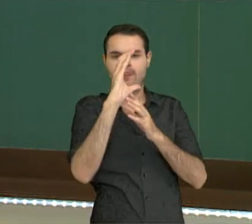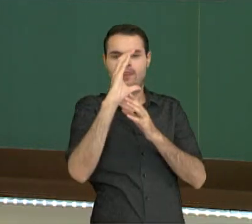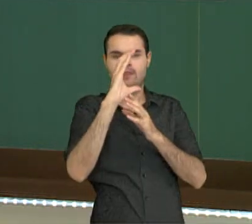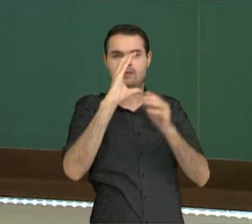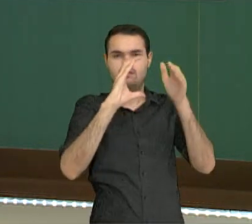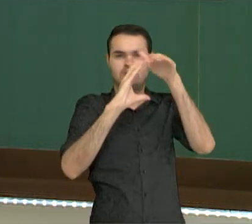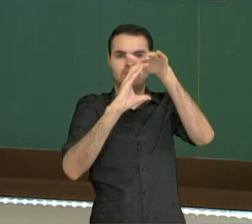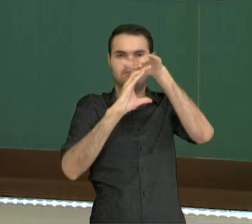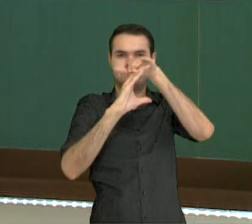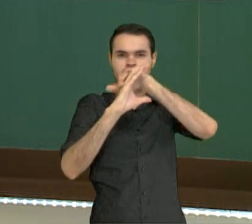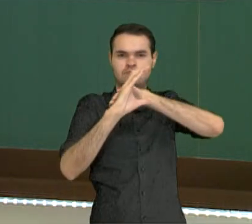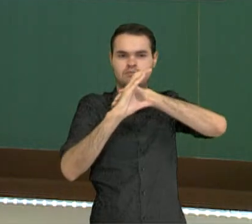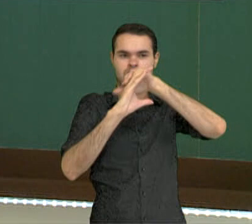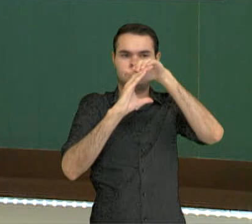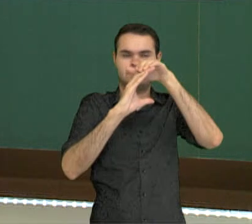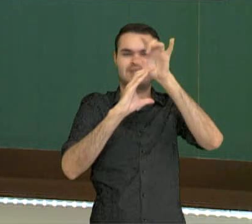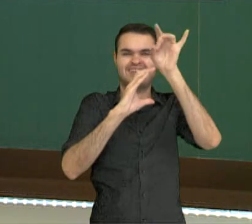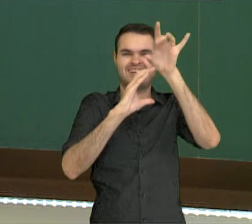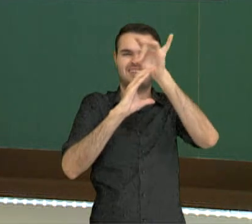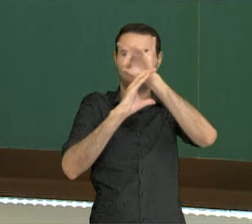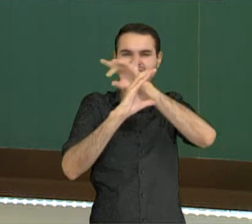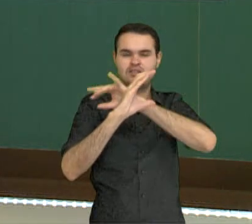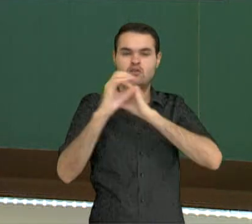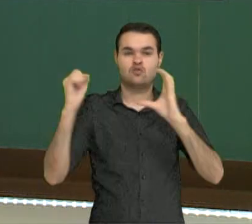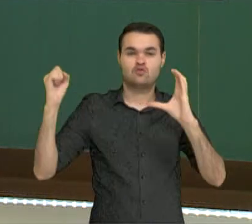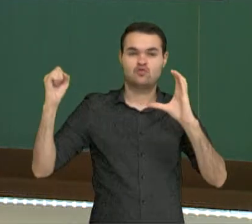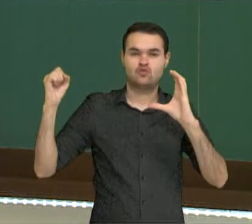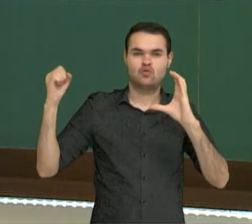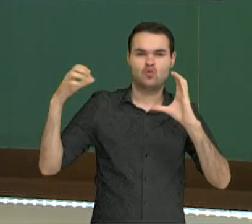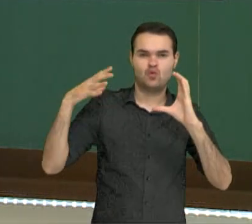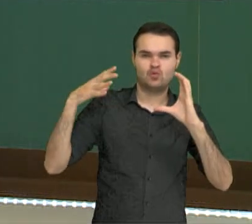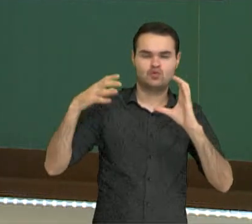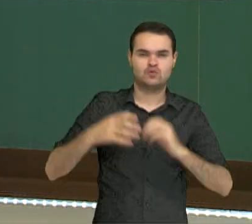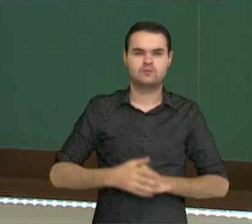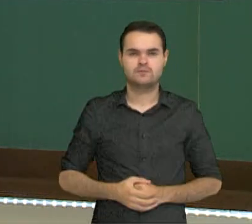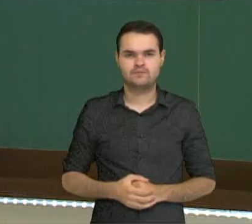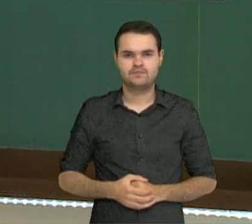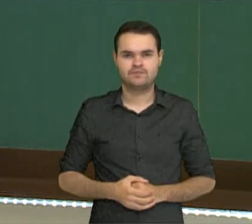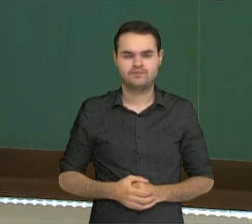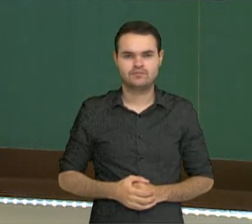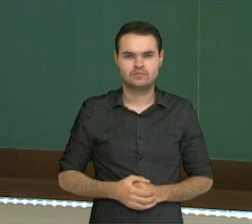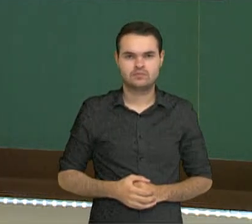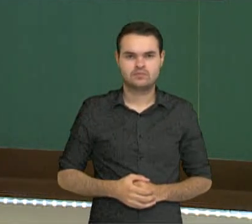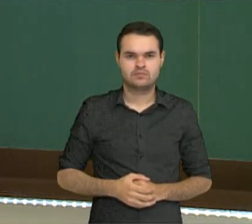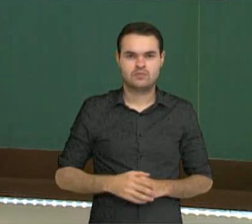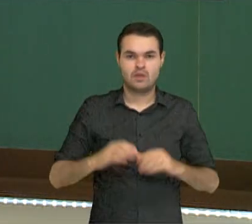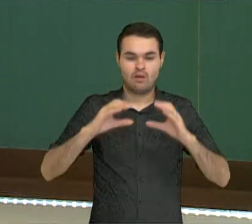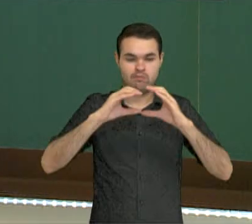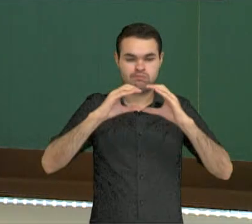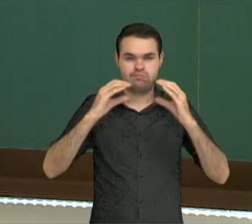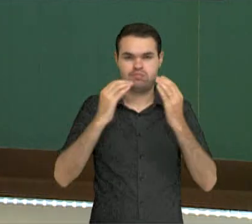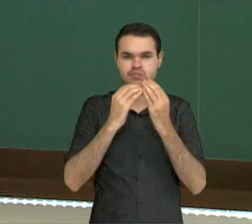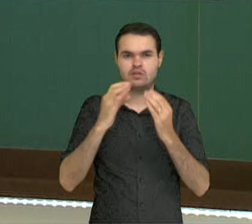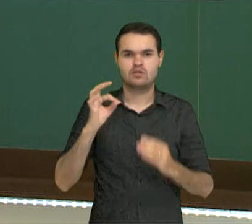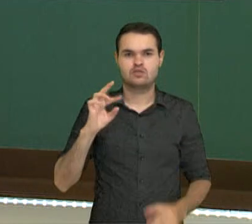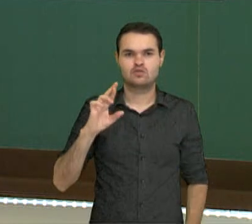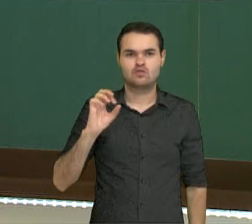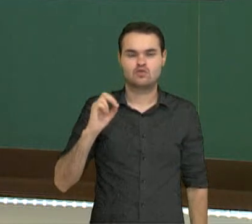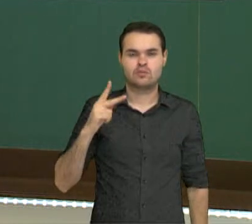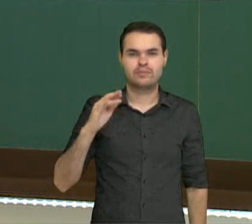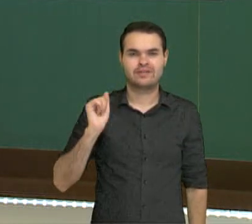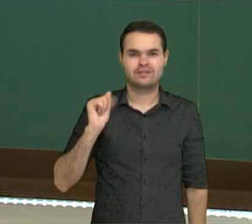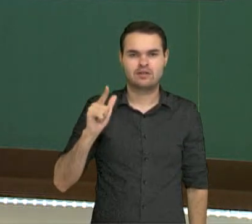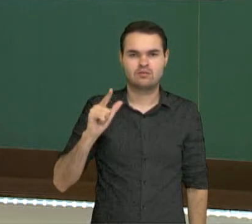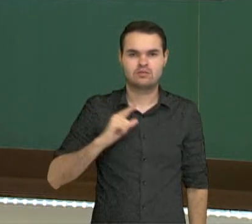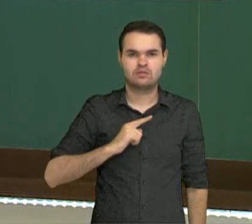que cada uma dessas porções vai receber. Os lugares que ficam na zona tropical, que é aquela que fica entre os